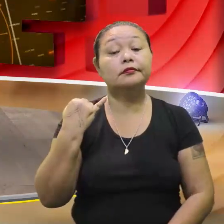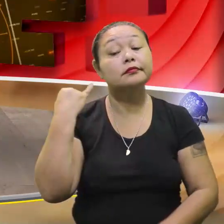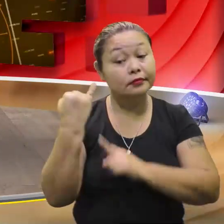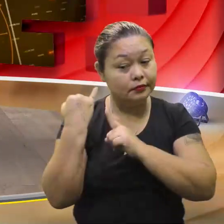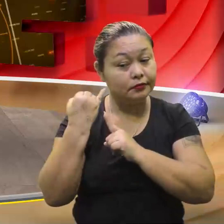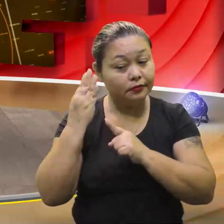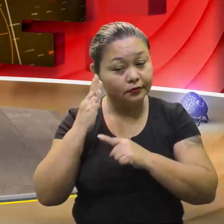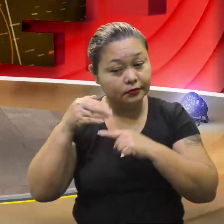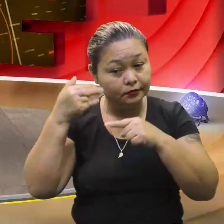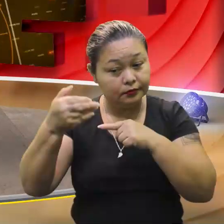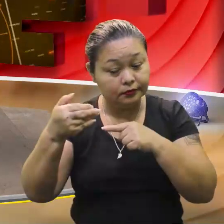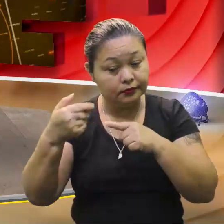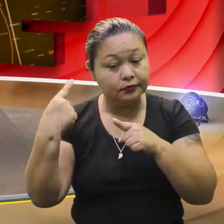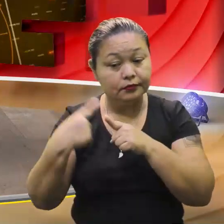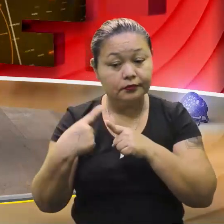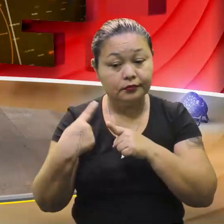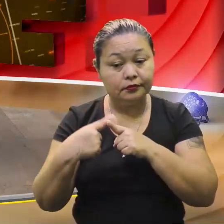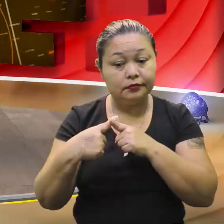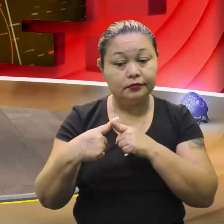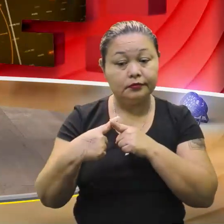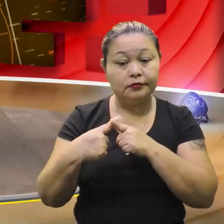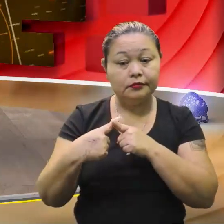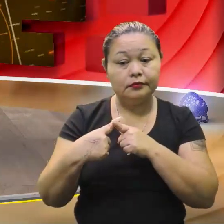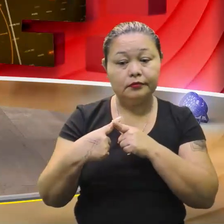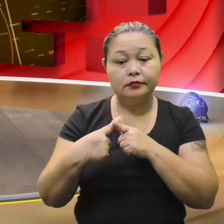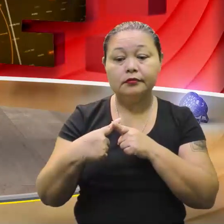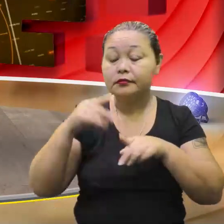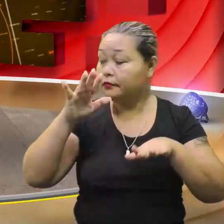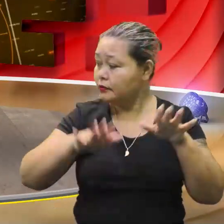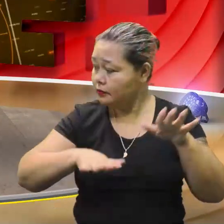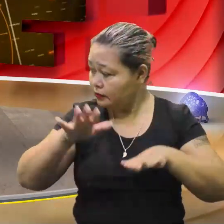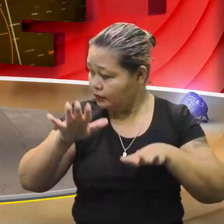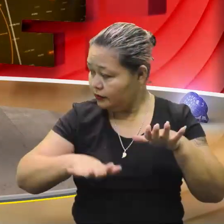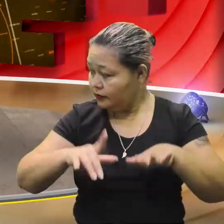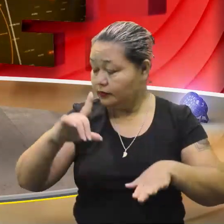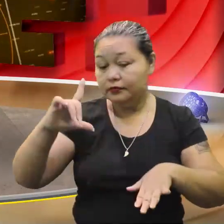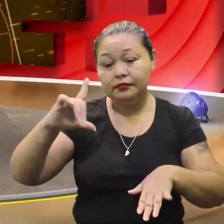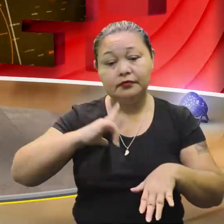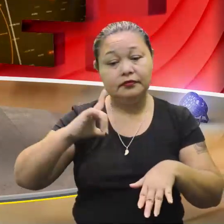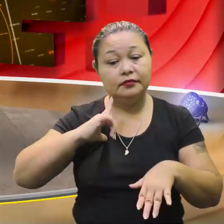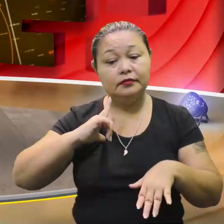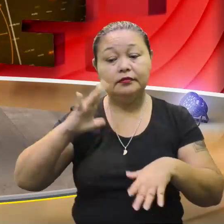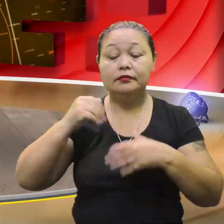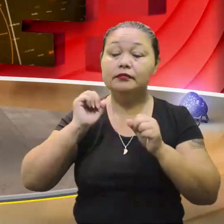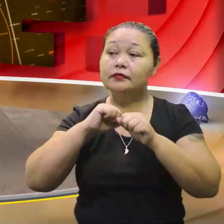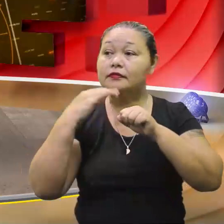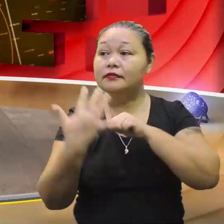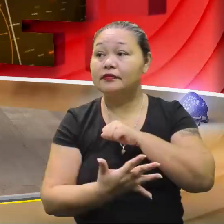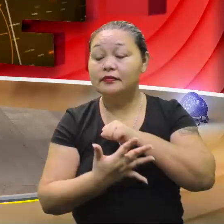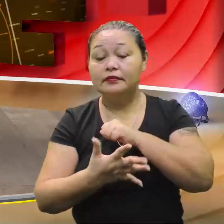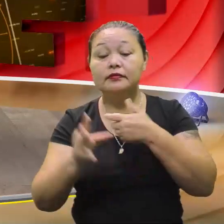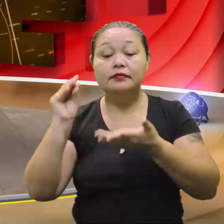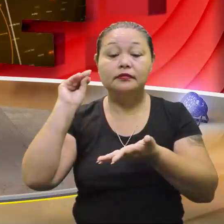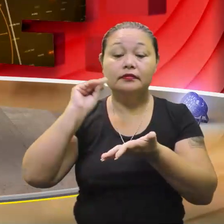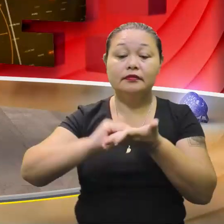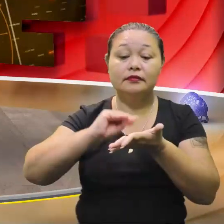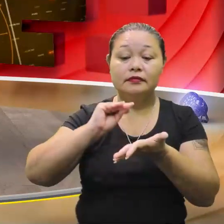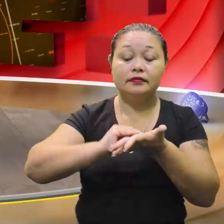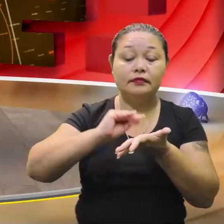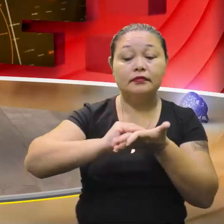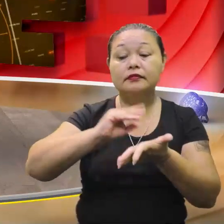fundamental. Por quê? Porque alguns tiveram lá os contratempos da pandemia, a falta de professor.